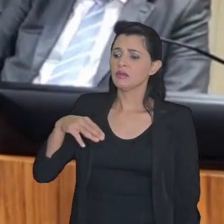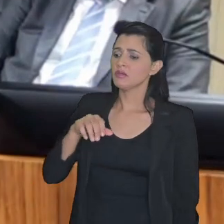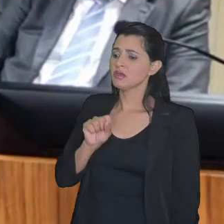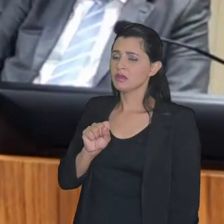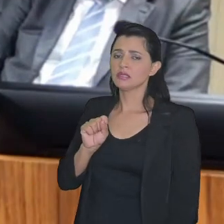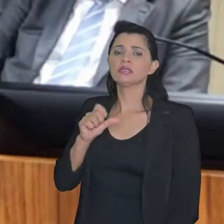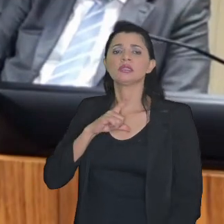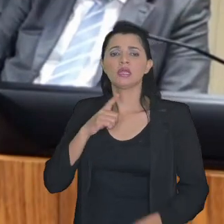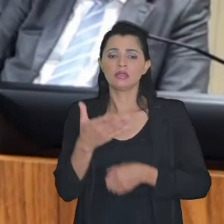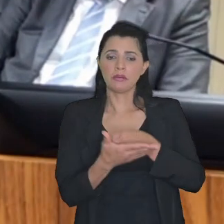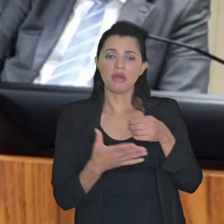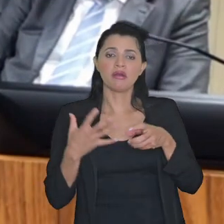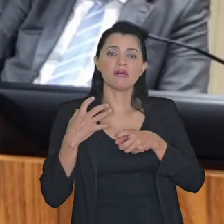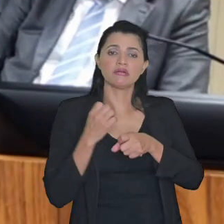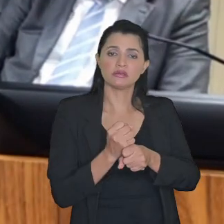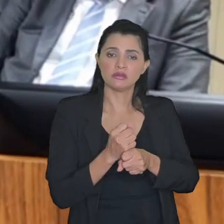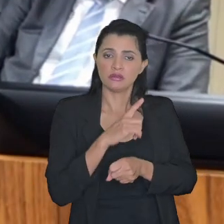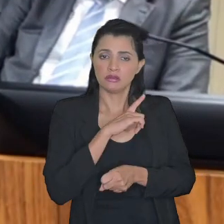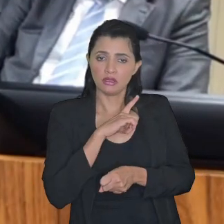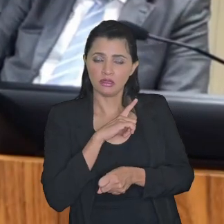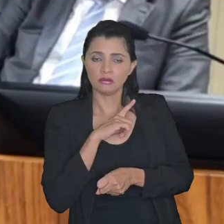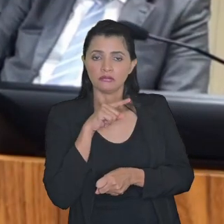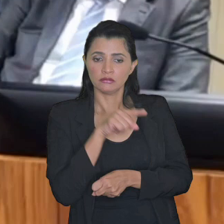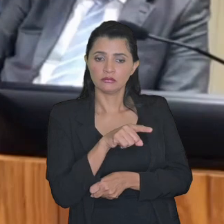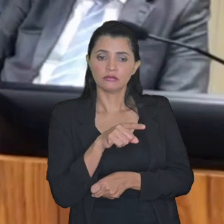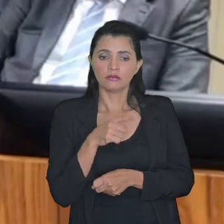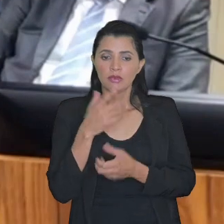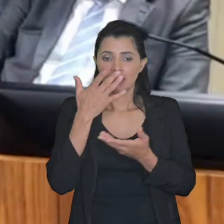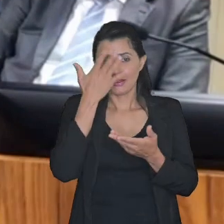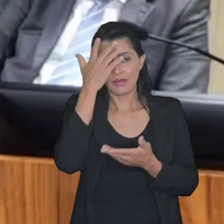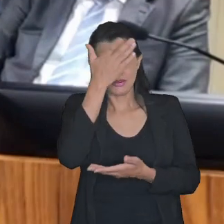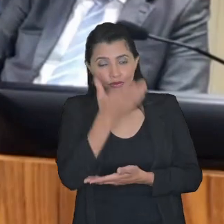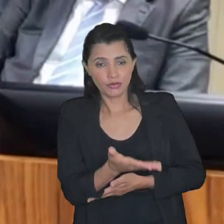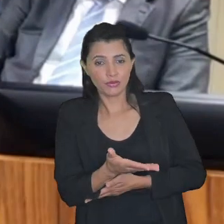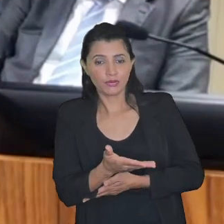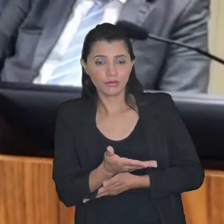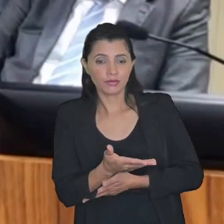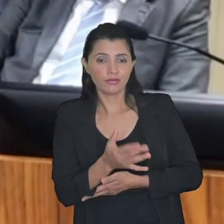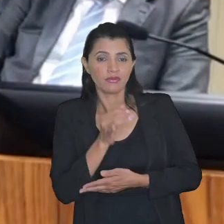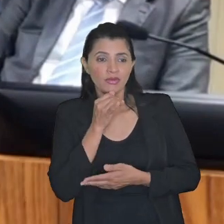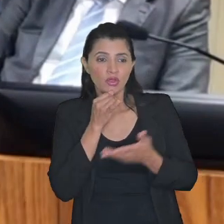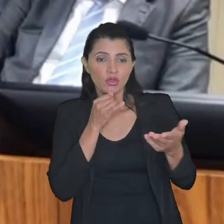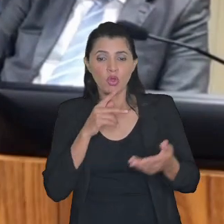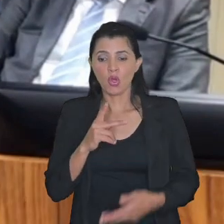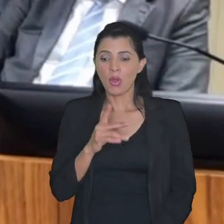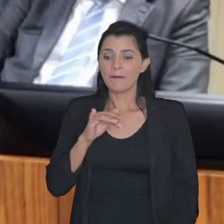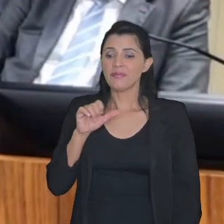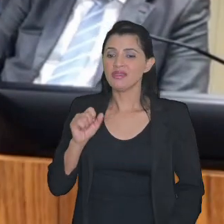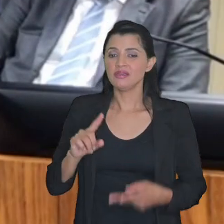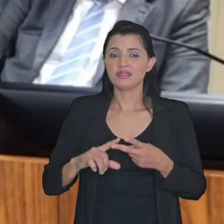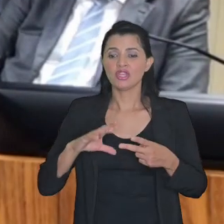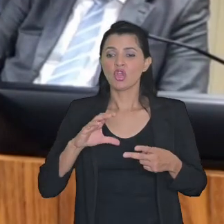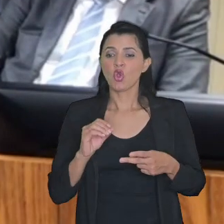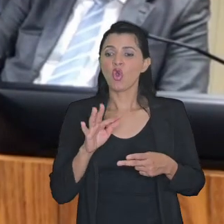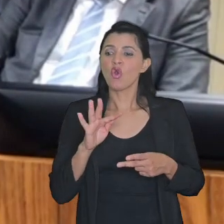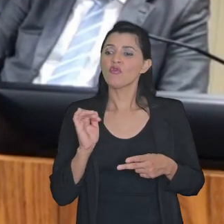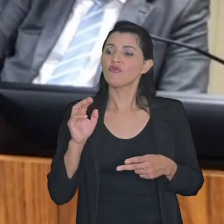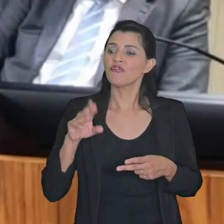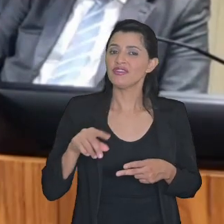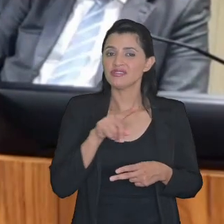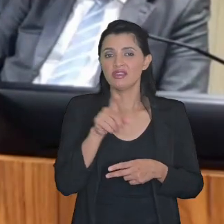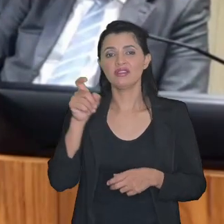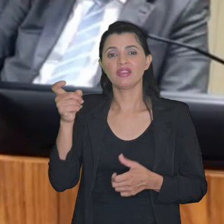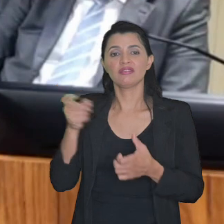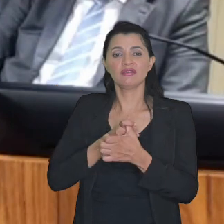tem na base de cálculo do infeliz do piz do cofins devido por aquele